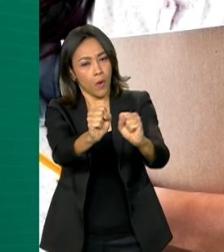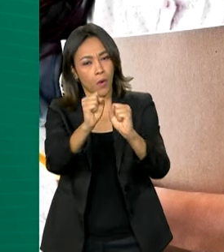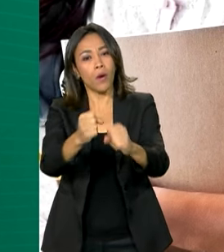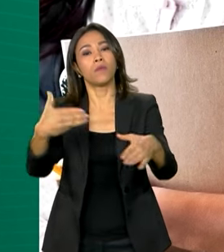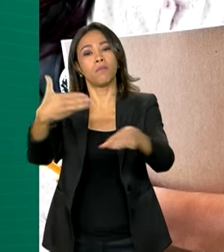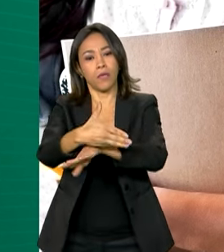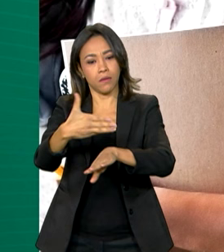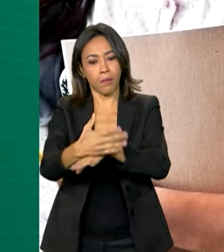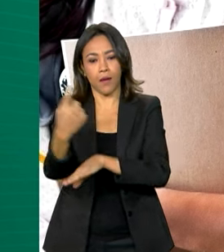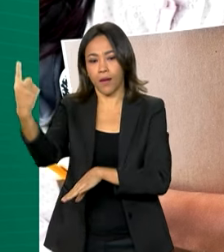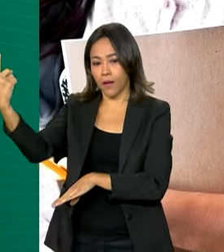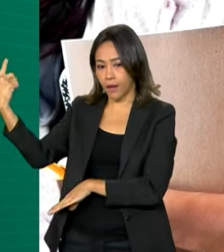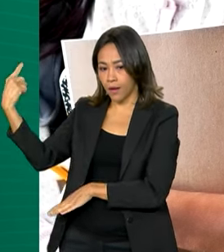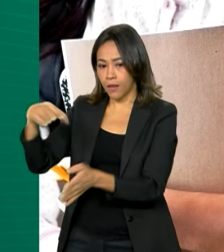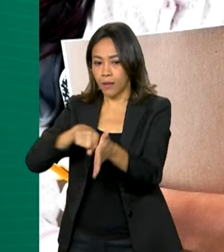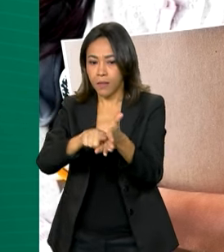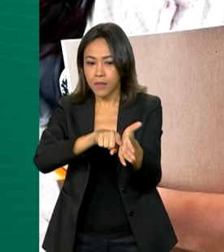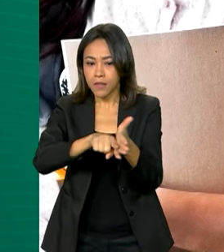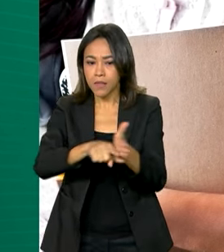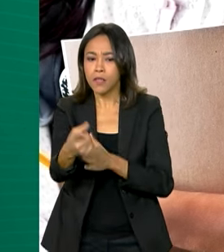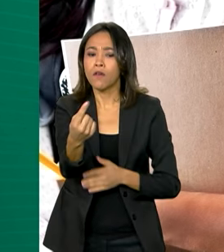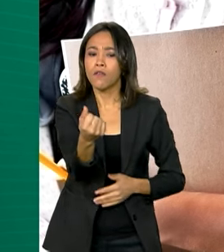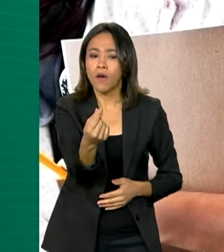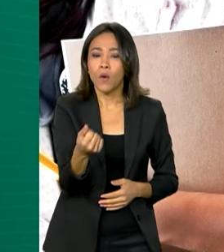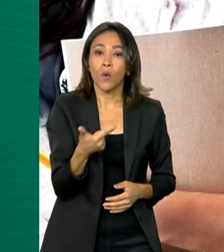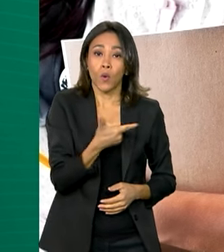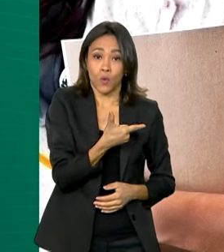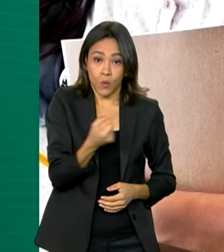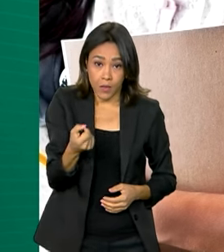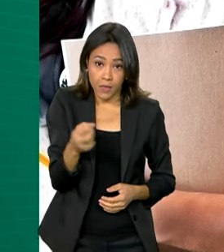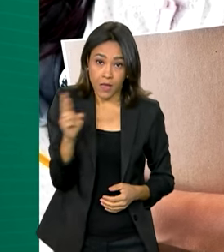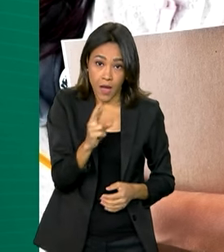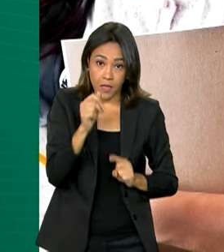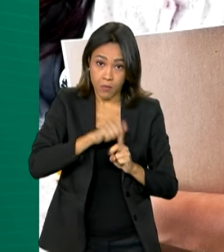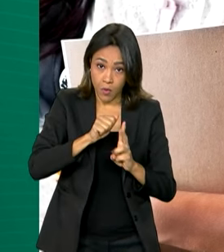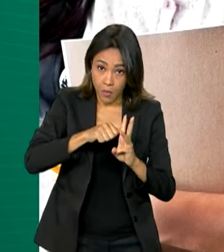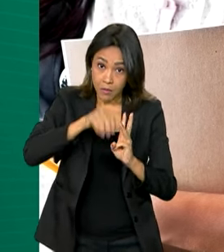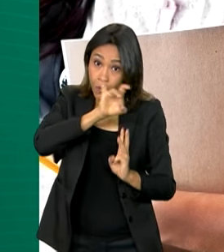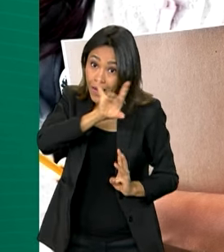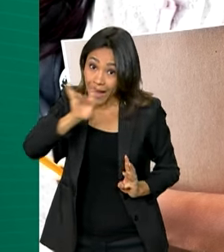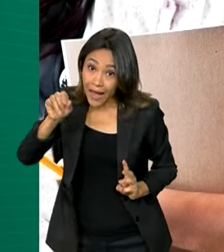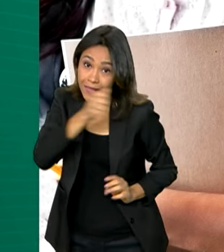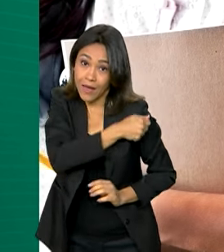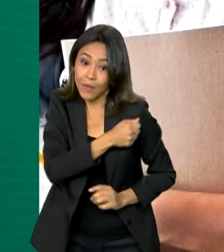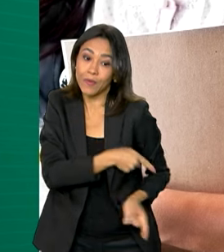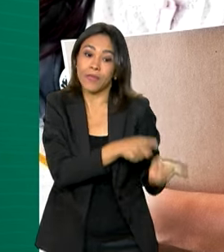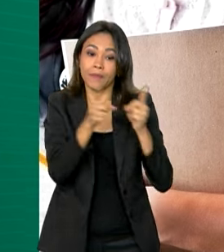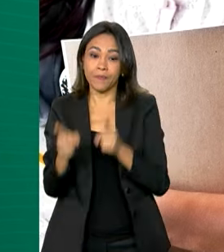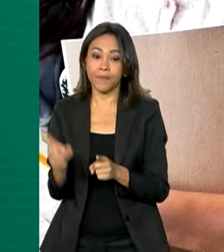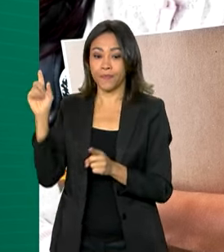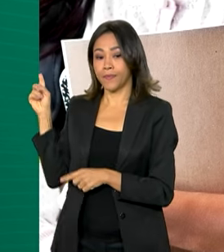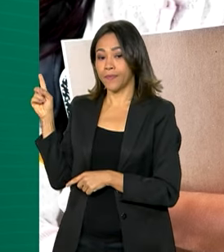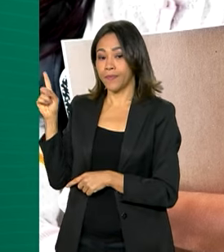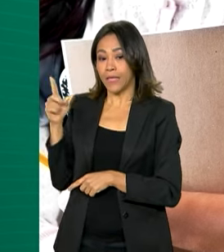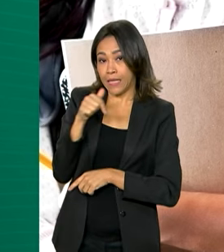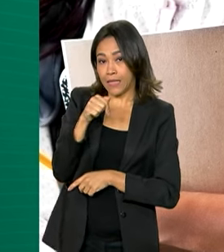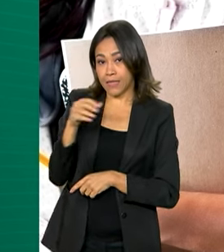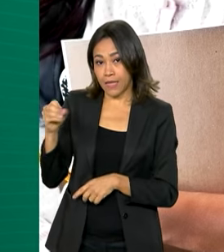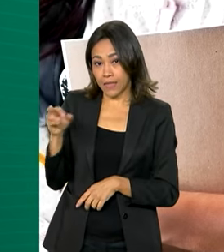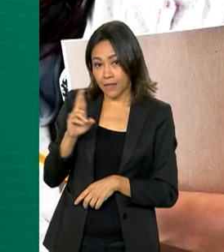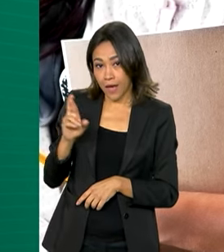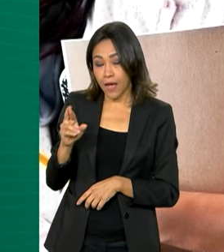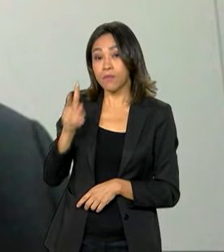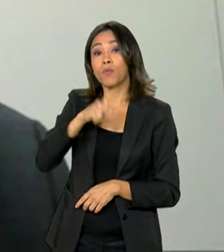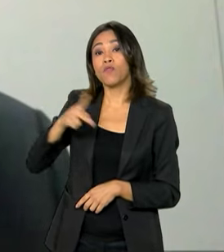concorrer às bolsas de pesquisa, no valor de R$ 200,00 mensais para cada aluna e R 700,00 para a professora